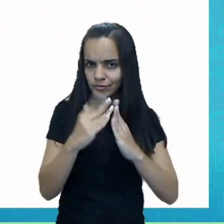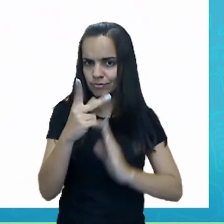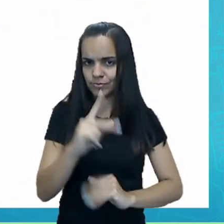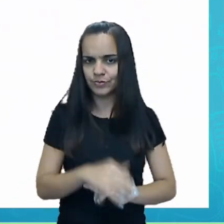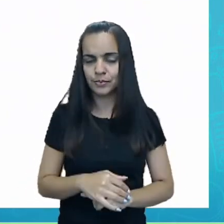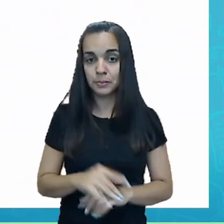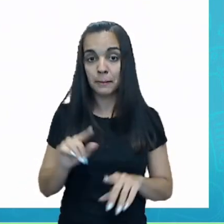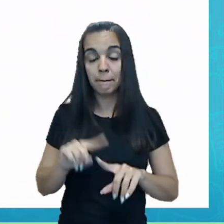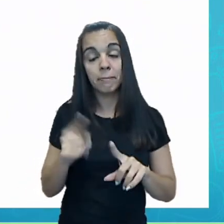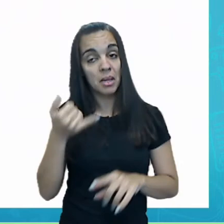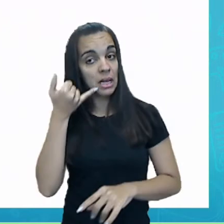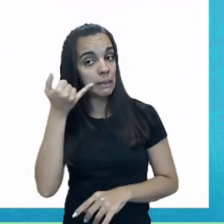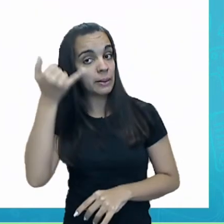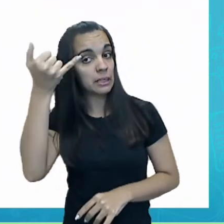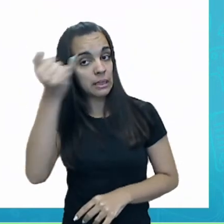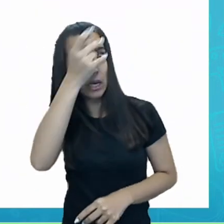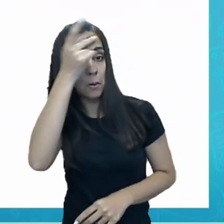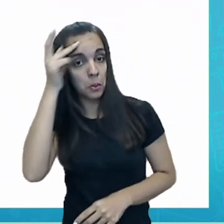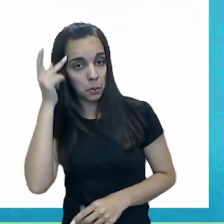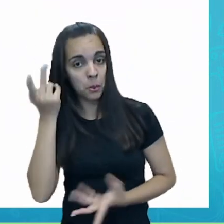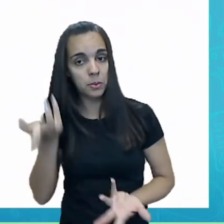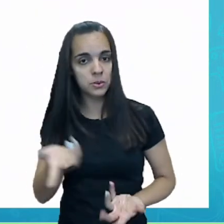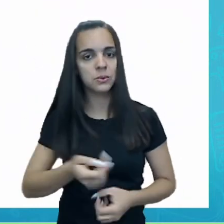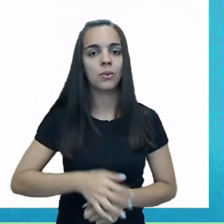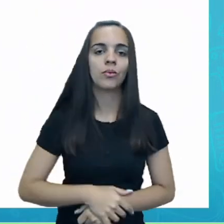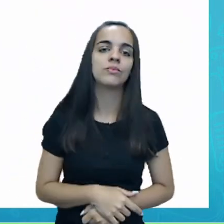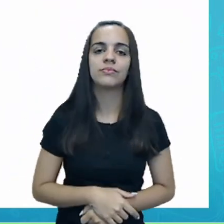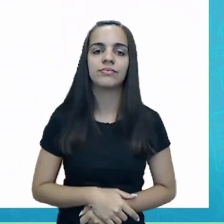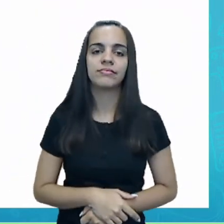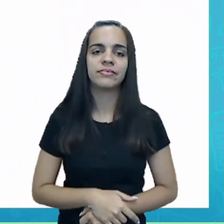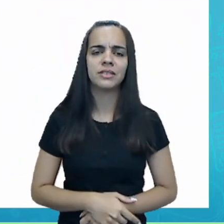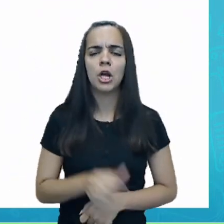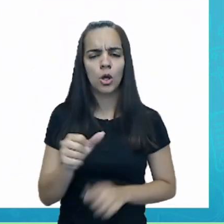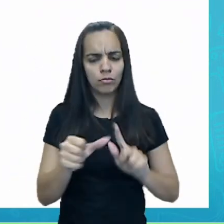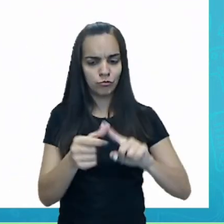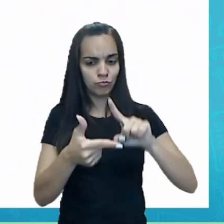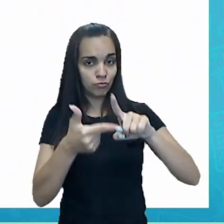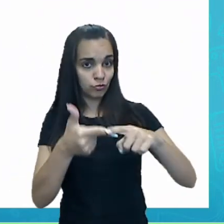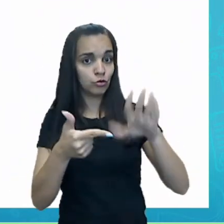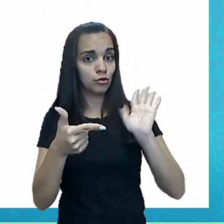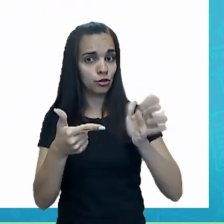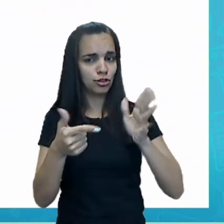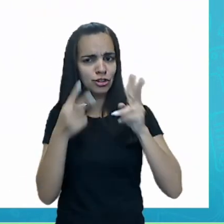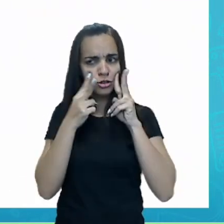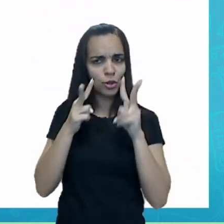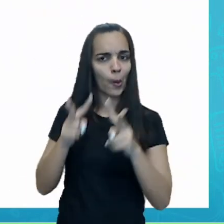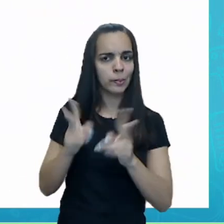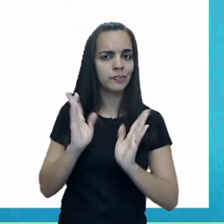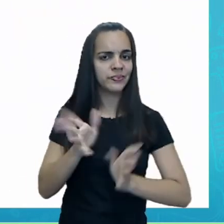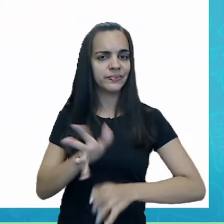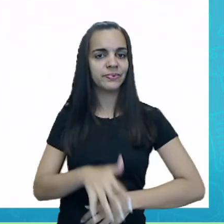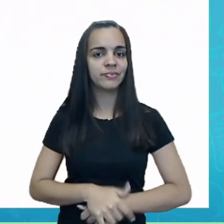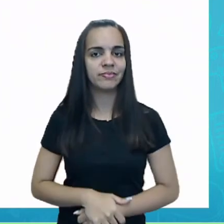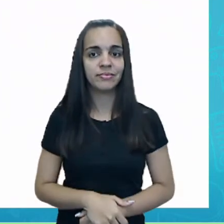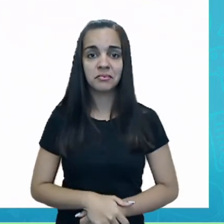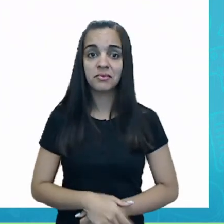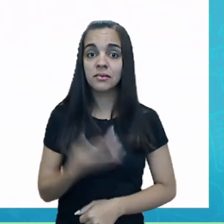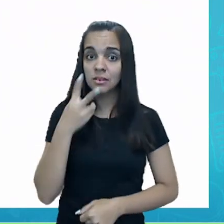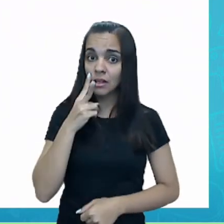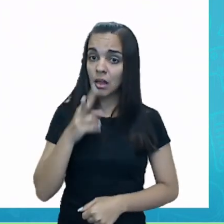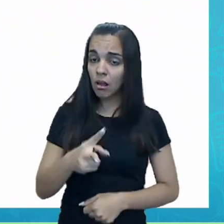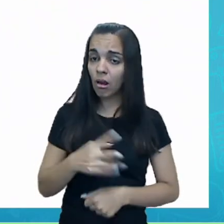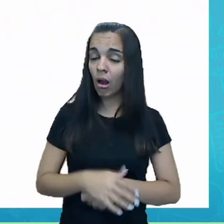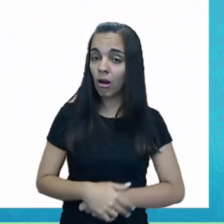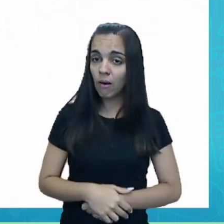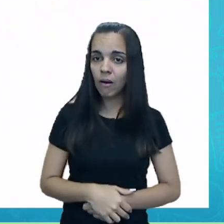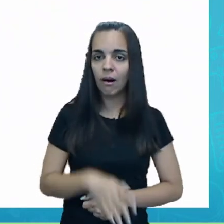ligar para alguém que vocês gostam, não é isso? Duas coisas que nós já observamos aqui. Olha, pra vocês